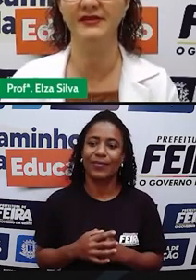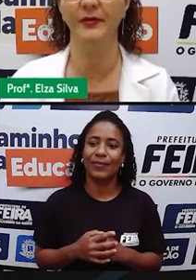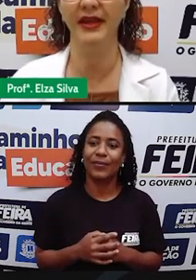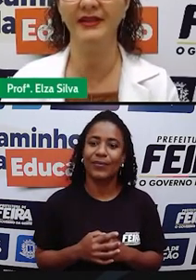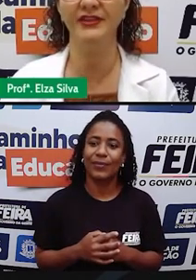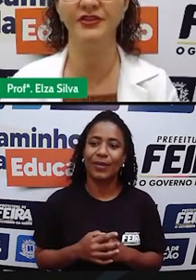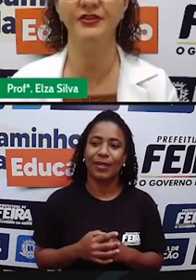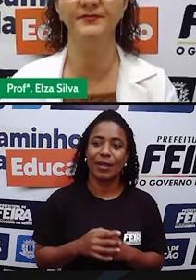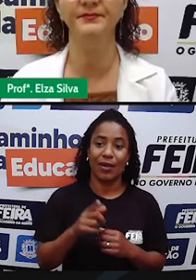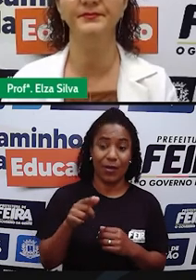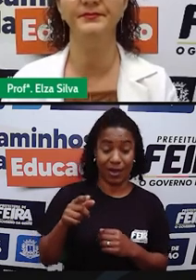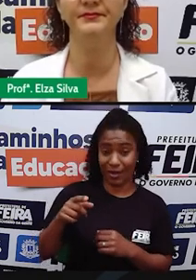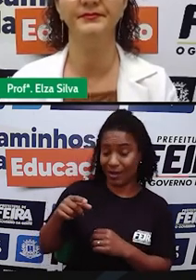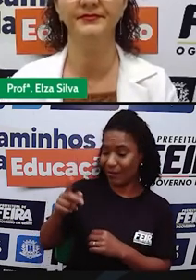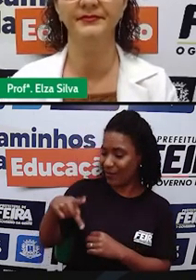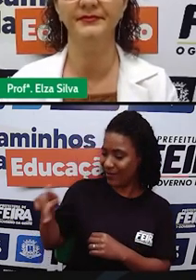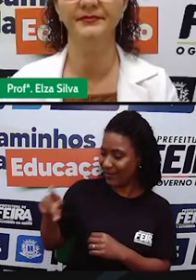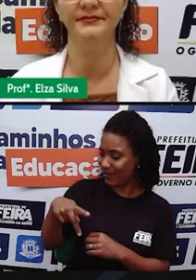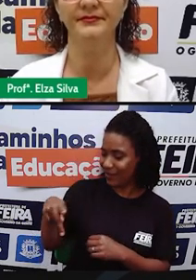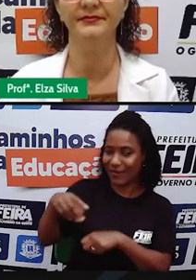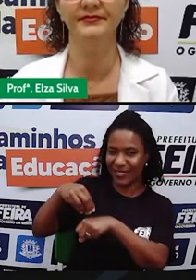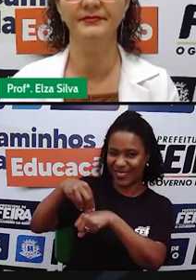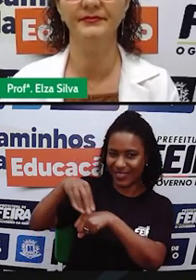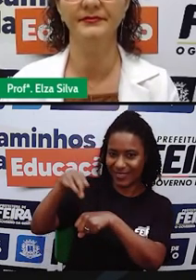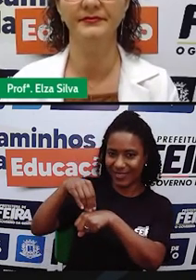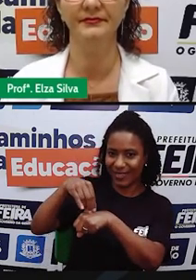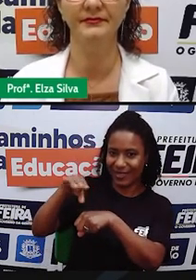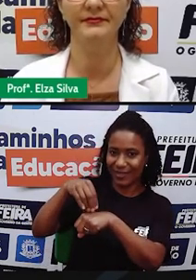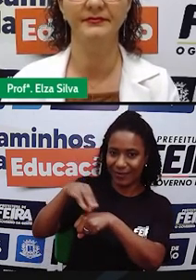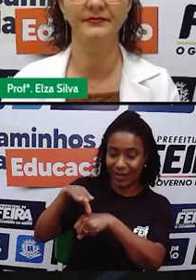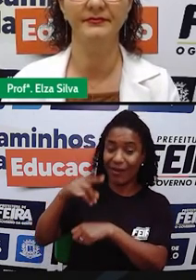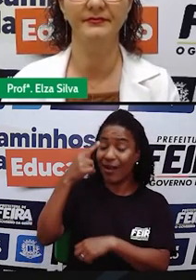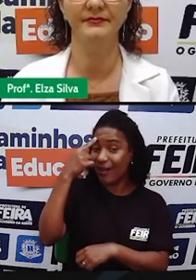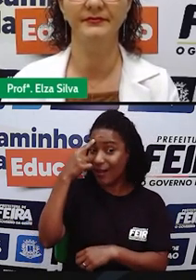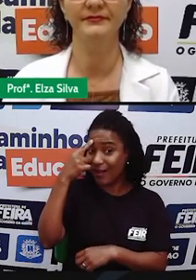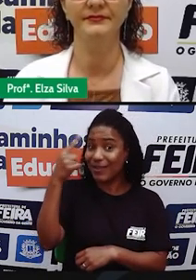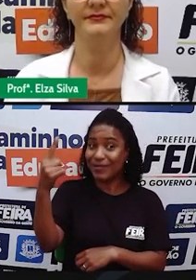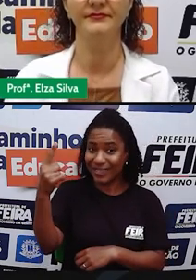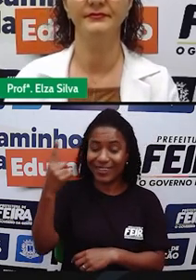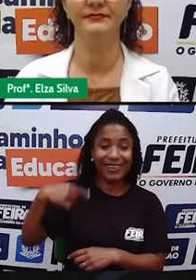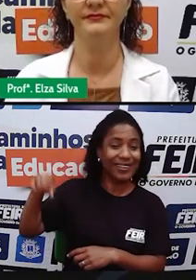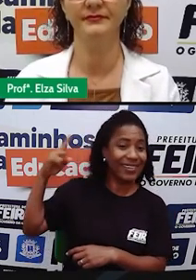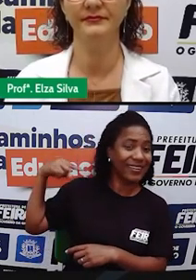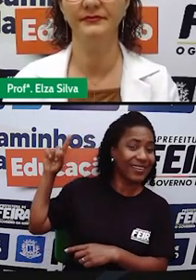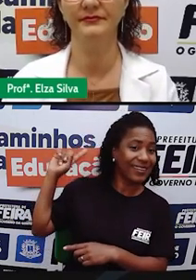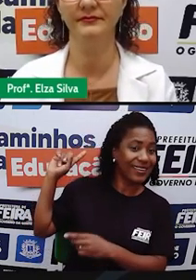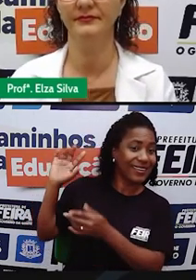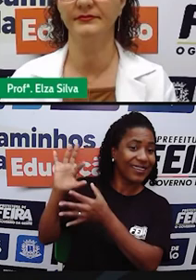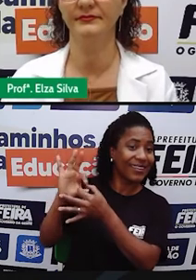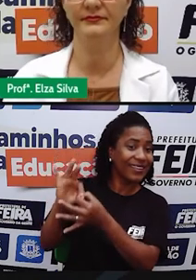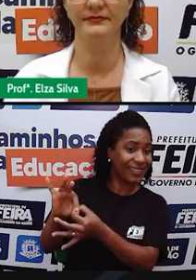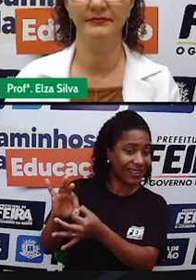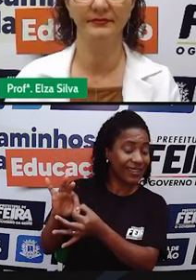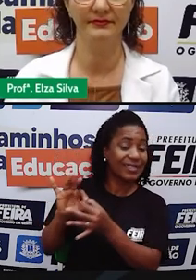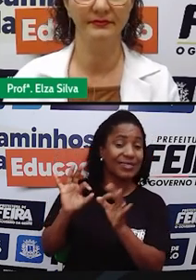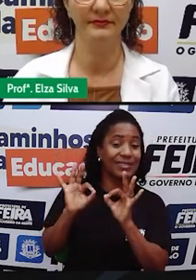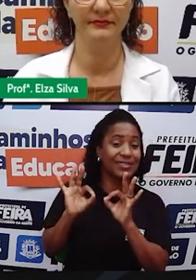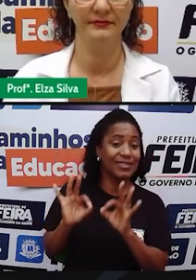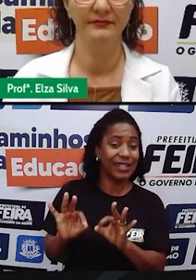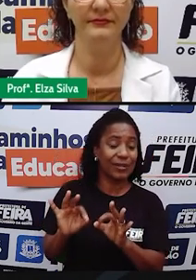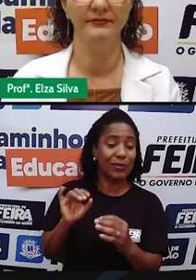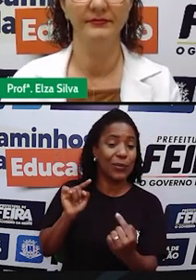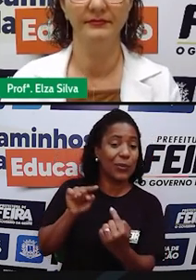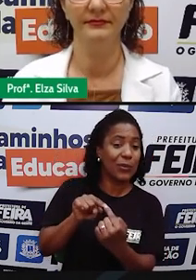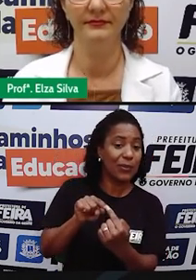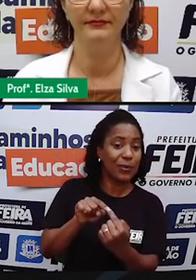vocês não é teacher? Yes vamos na verdade relembrar aí os tempos verbales a forma como o verbo to be